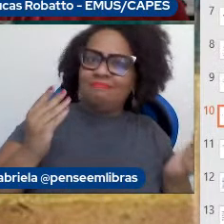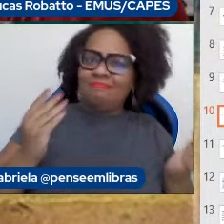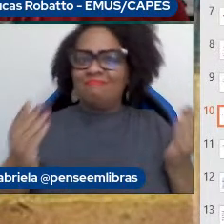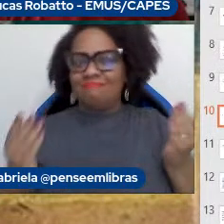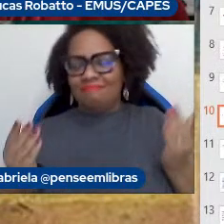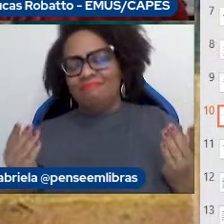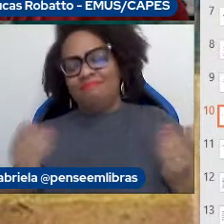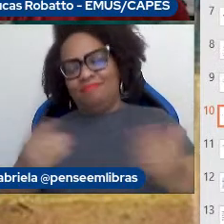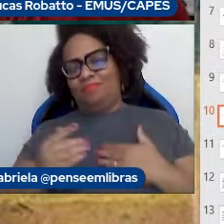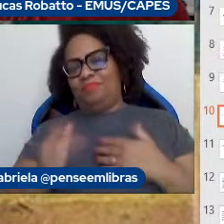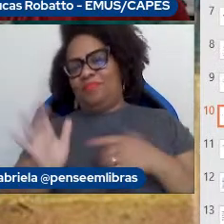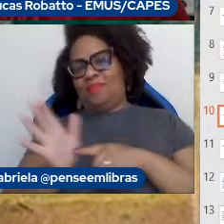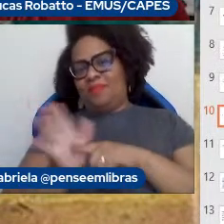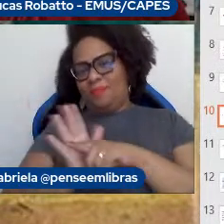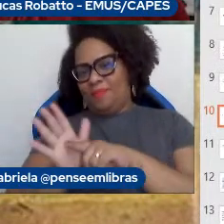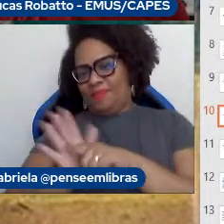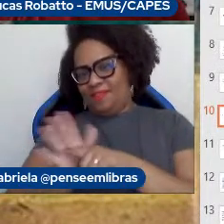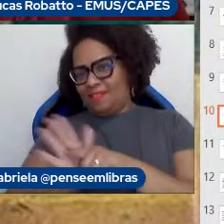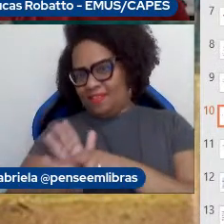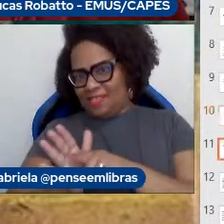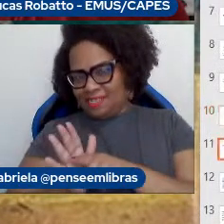a minha pesquisa. Então, o próximo slide.